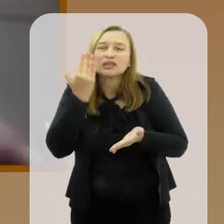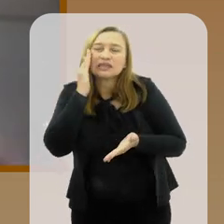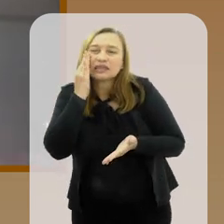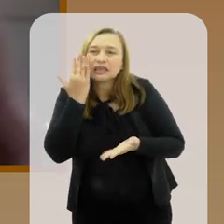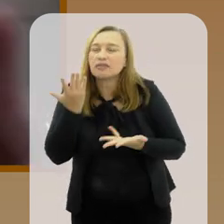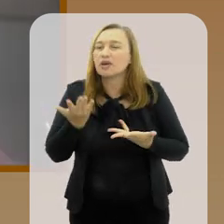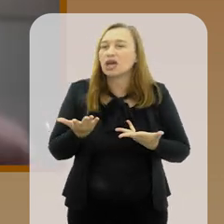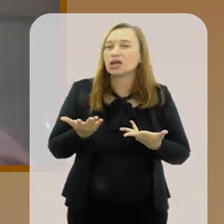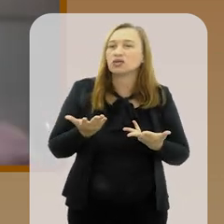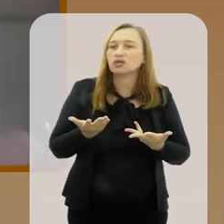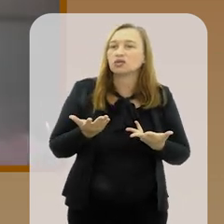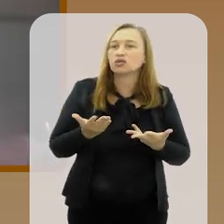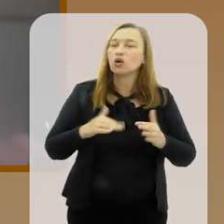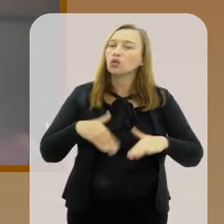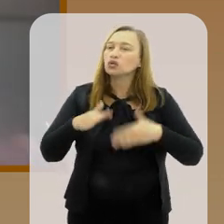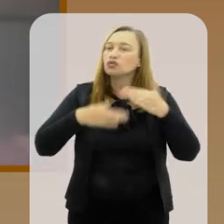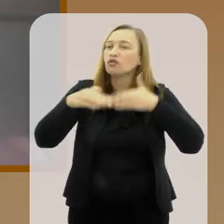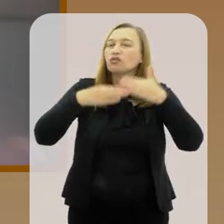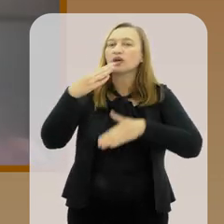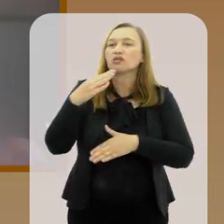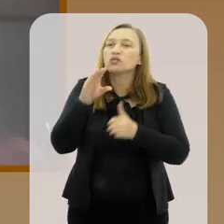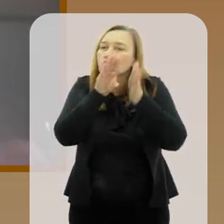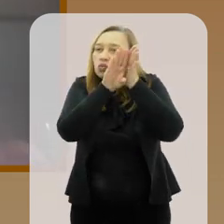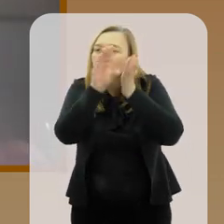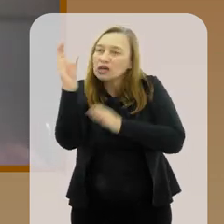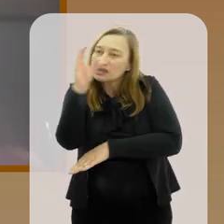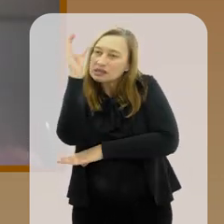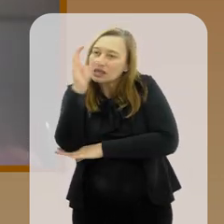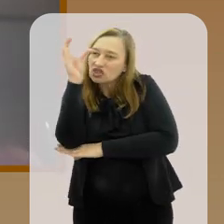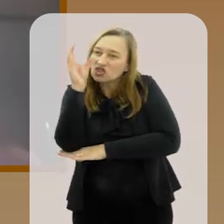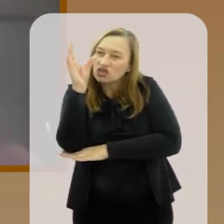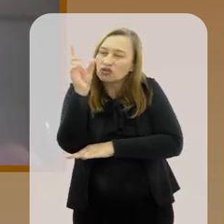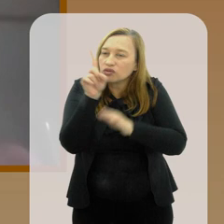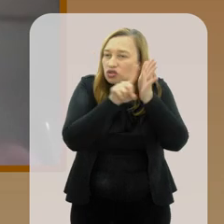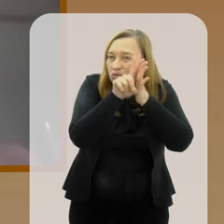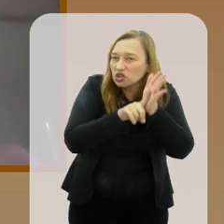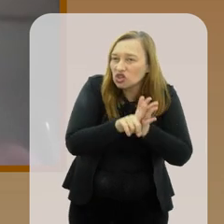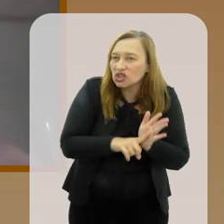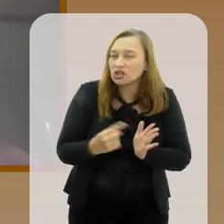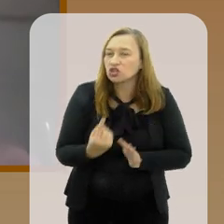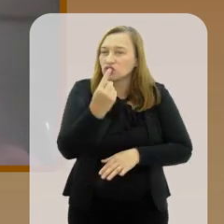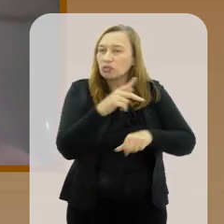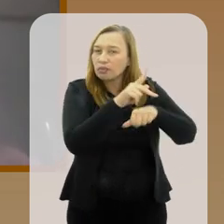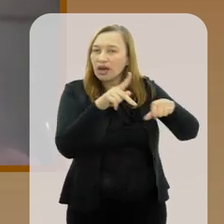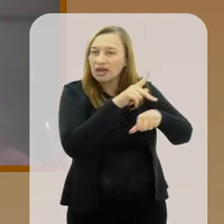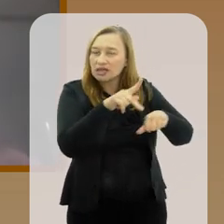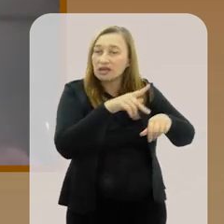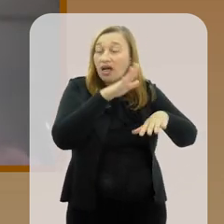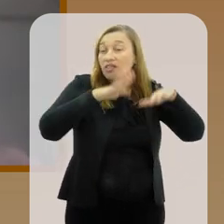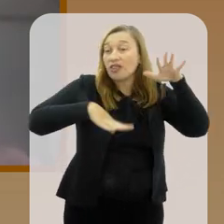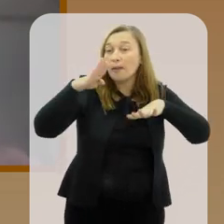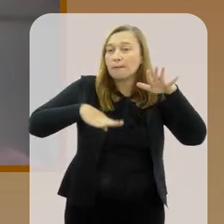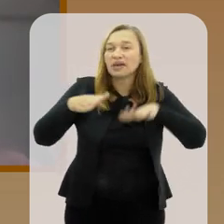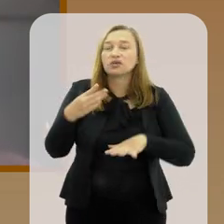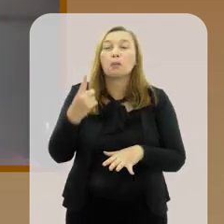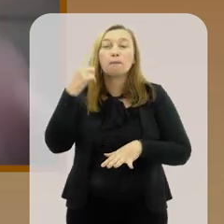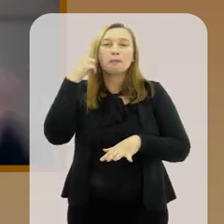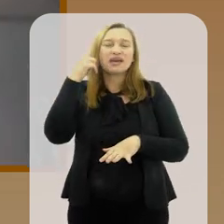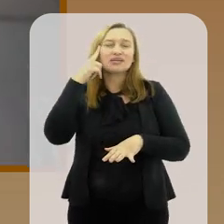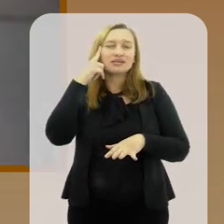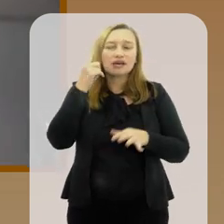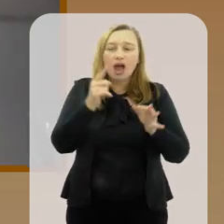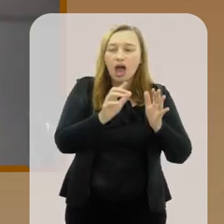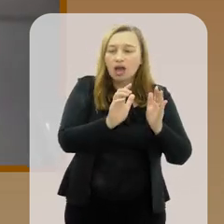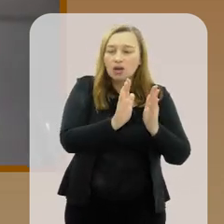compreensão de que o desenvolvimento científico de um país depende de uma noção